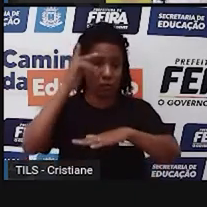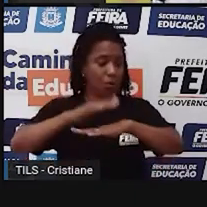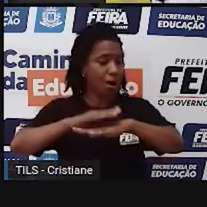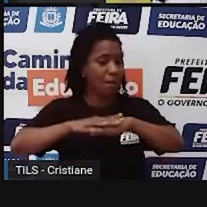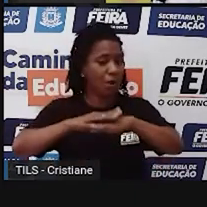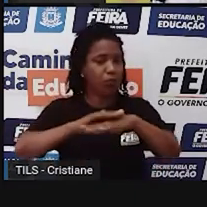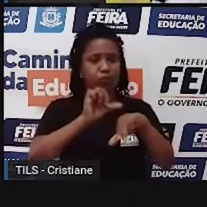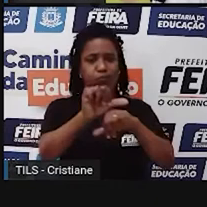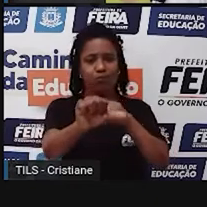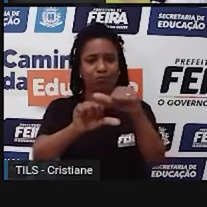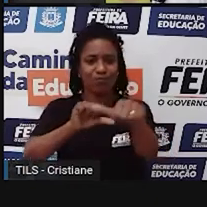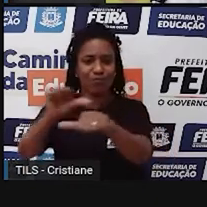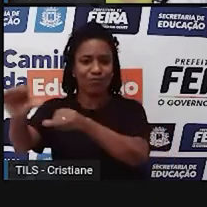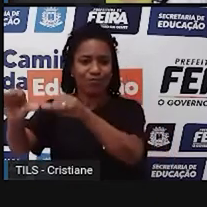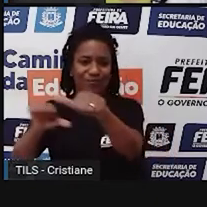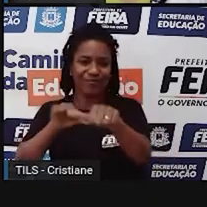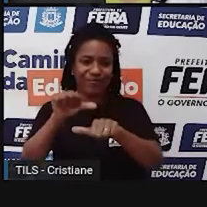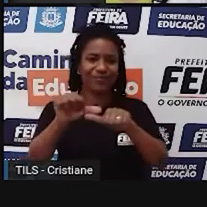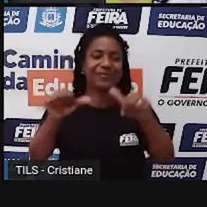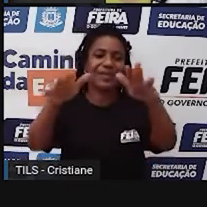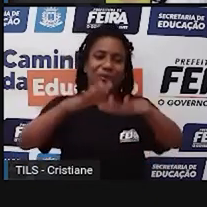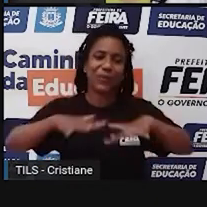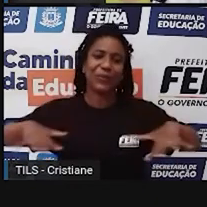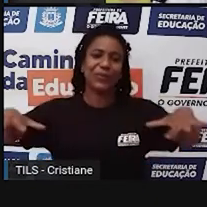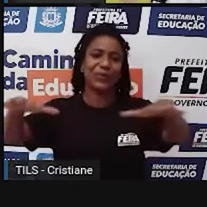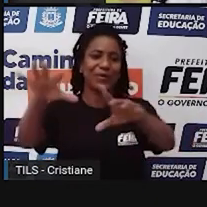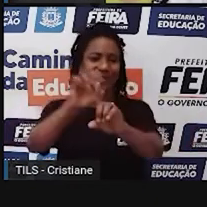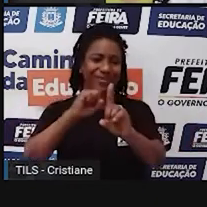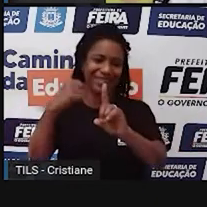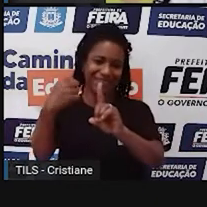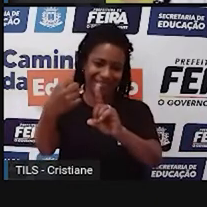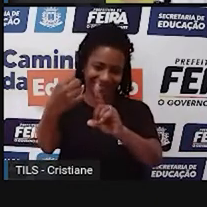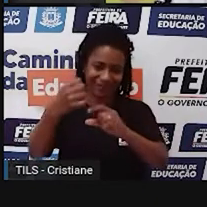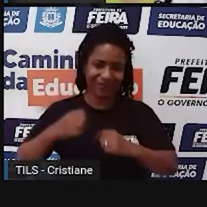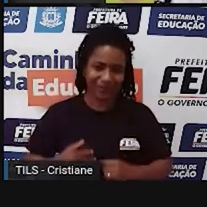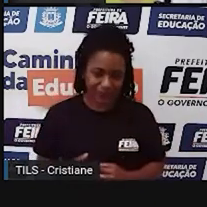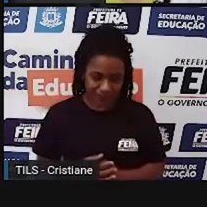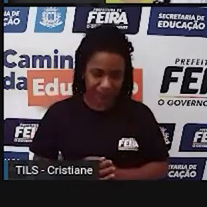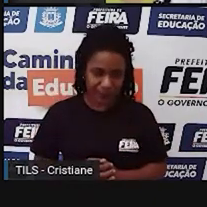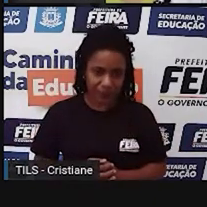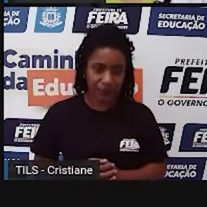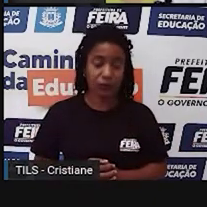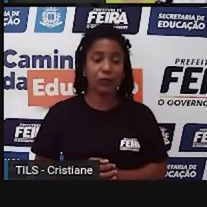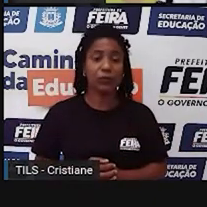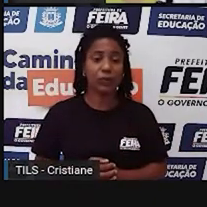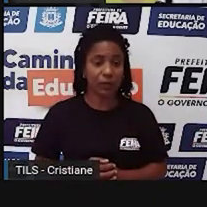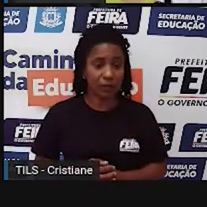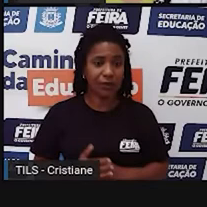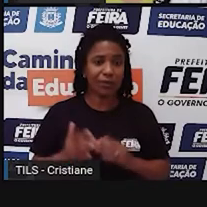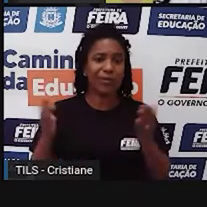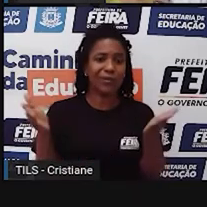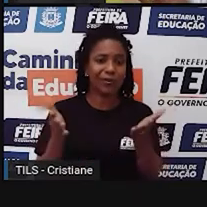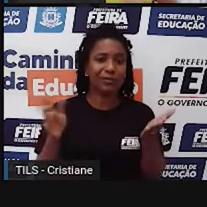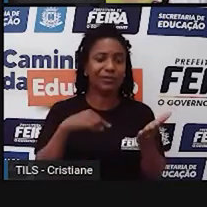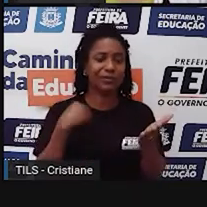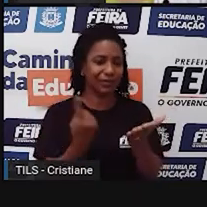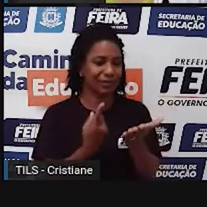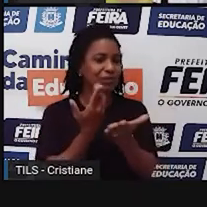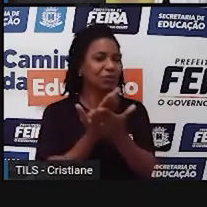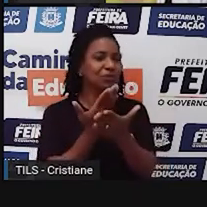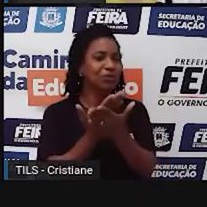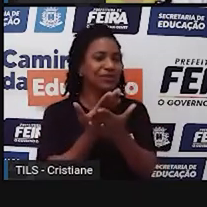desse que a gente está falando, ou seja, pela sociedade, pelo homem. Bom, então, hoje nós vamos estudar os